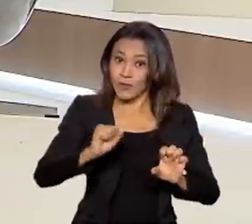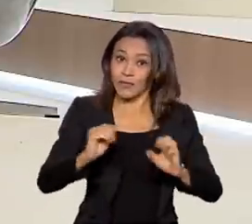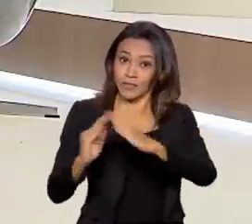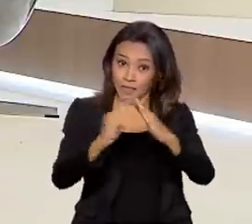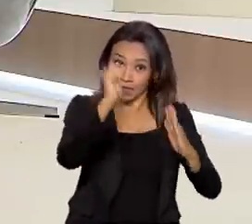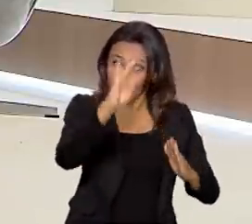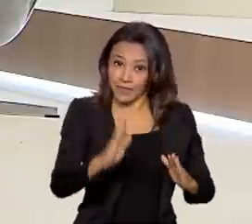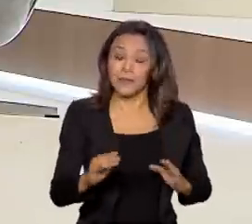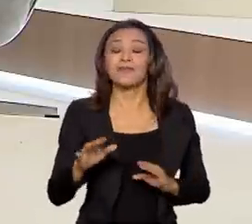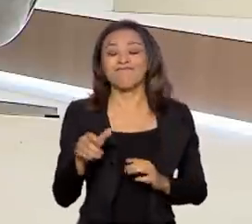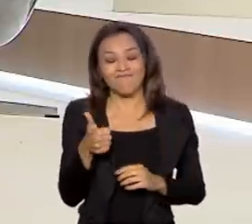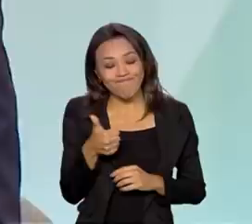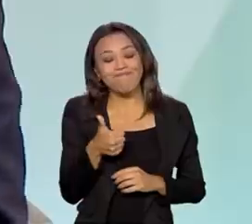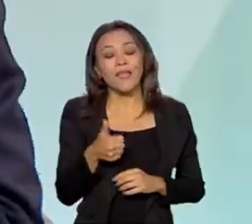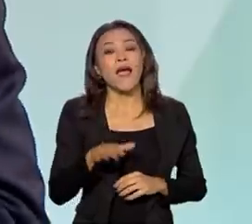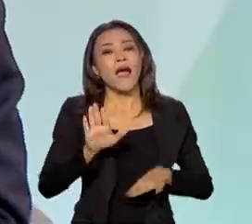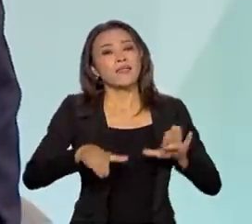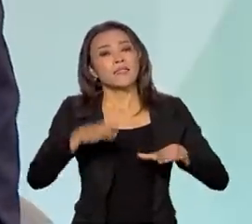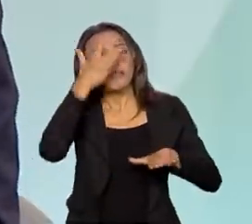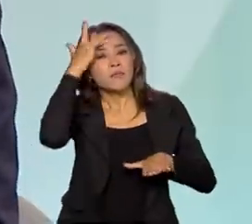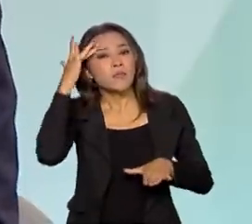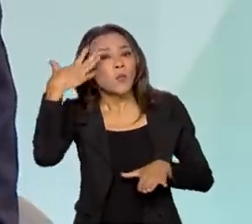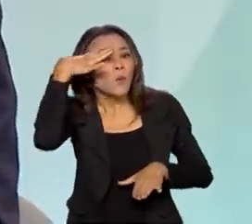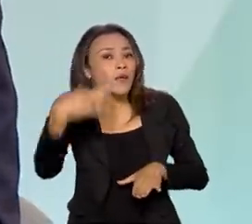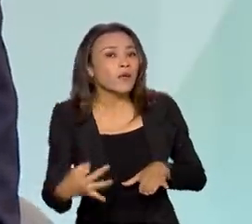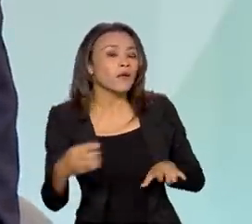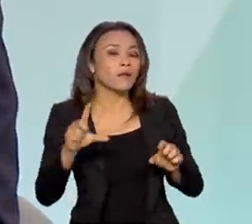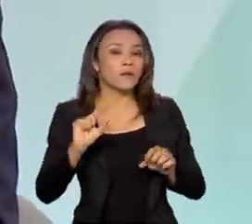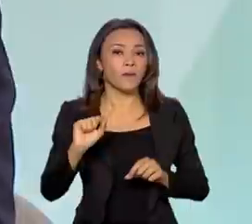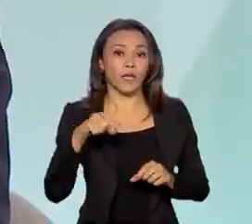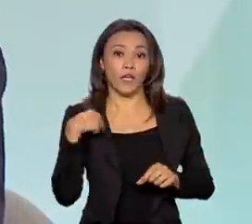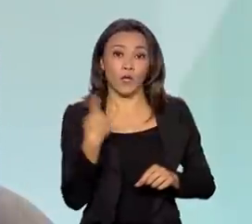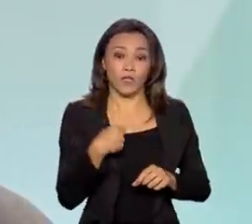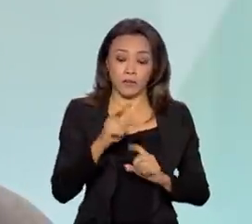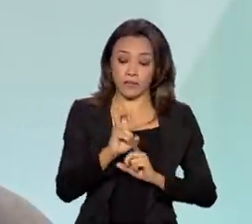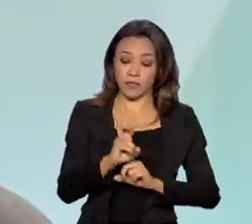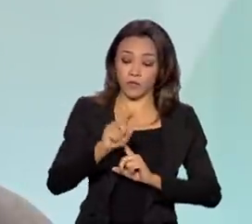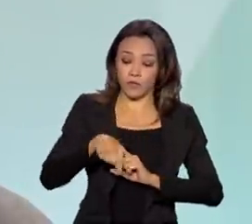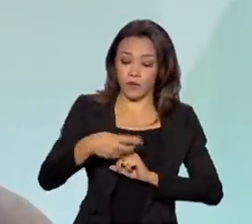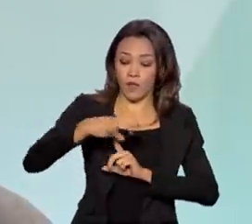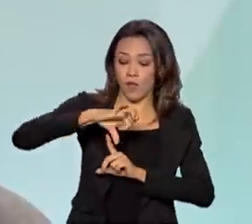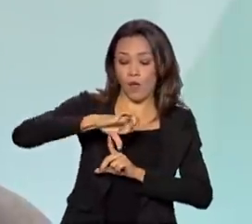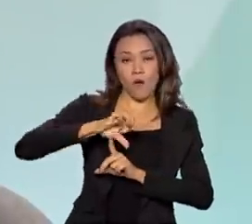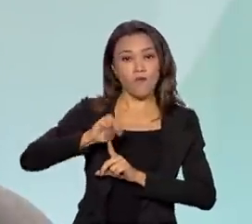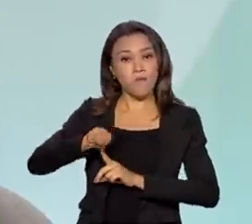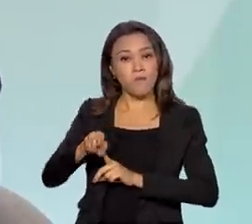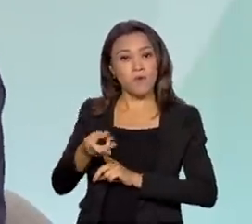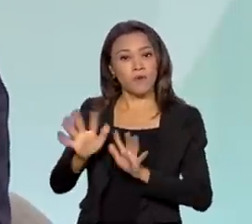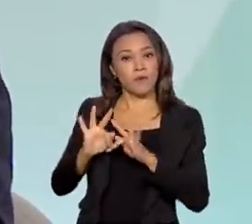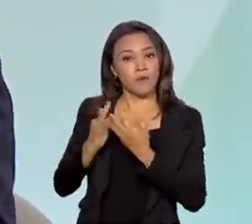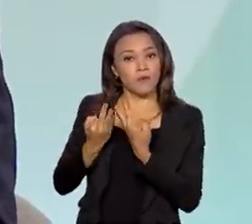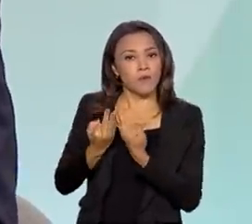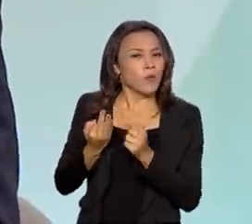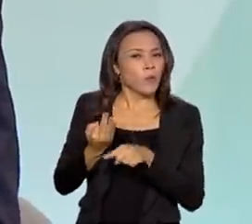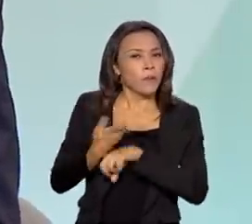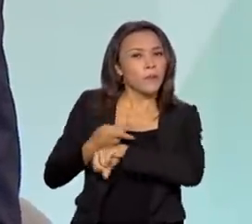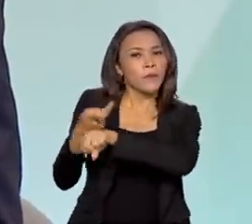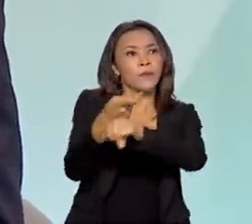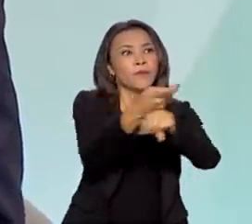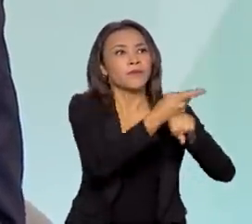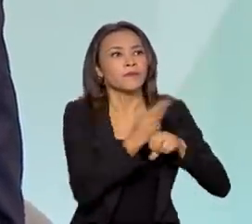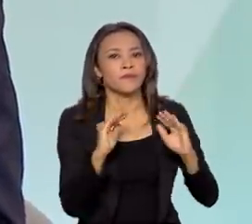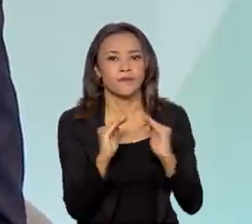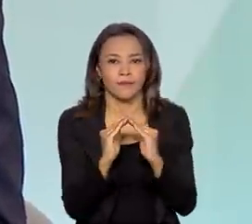vezes as pessoas entendem que nós teríamos, então, 5,9 milhões de famílias buscando o imóvel.